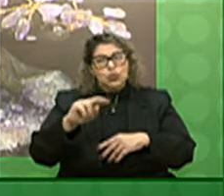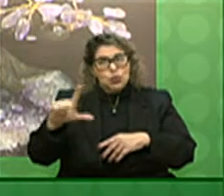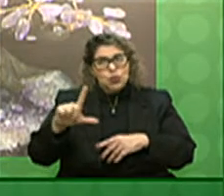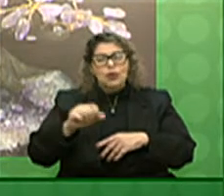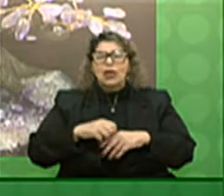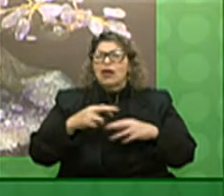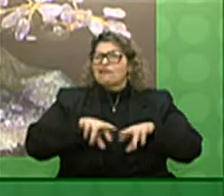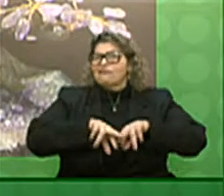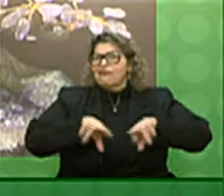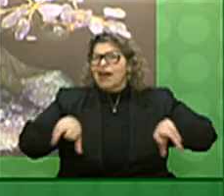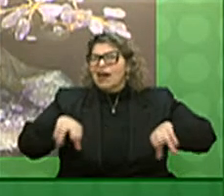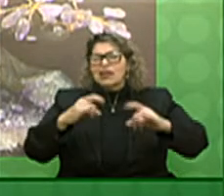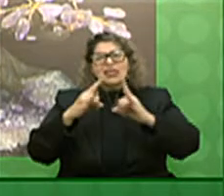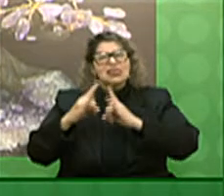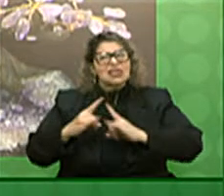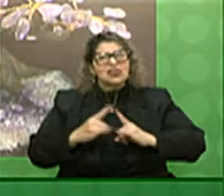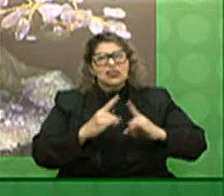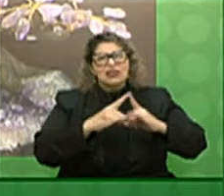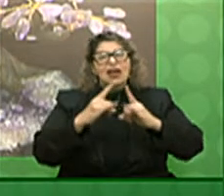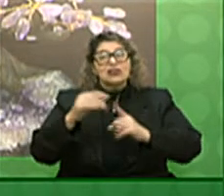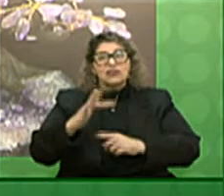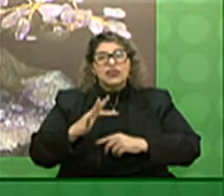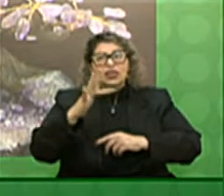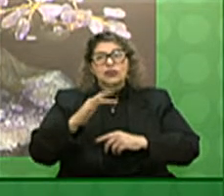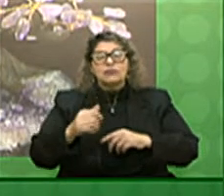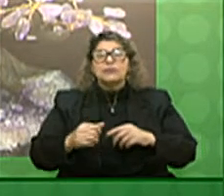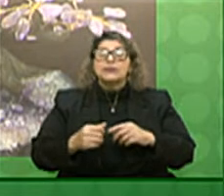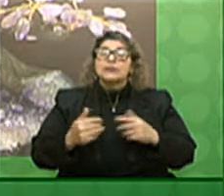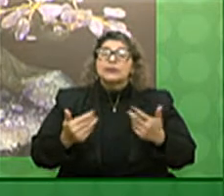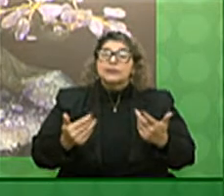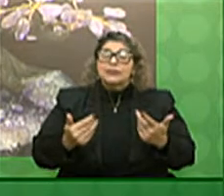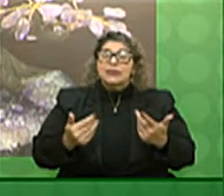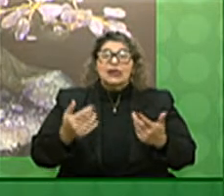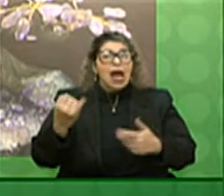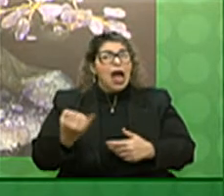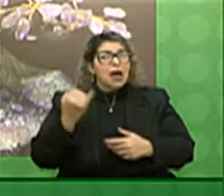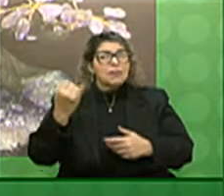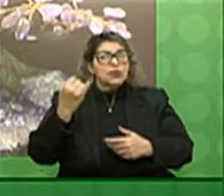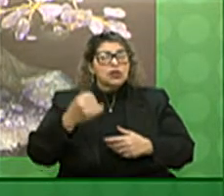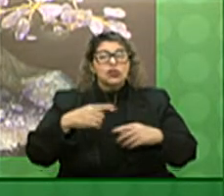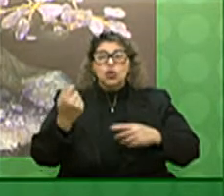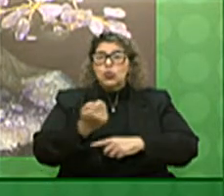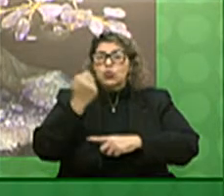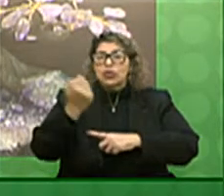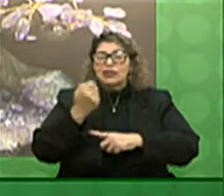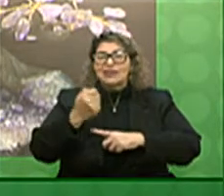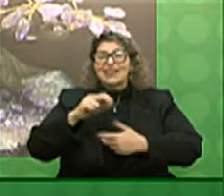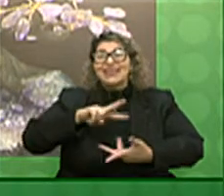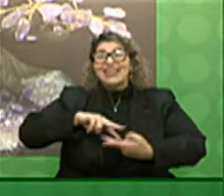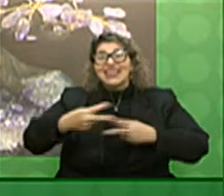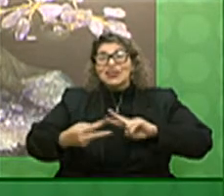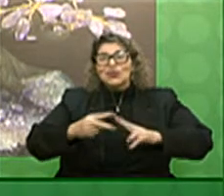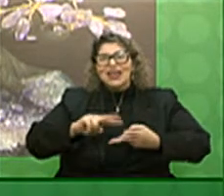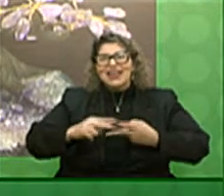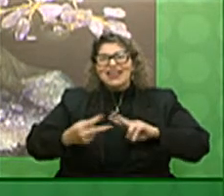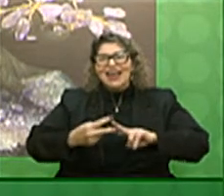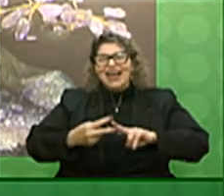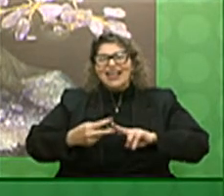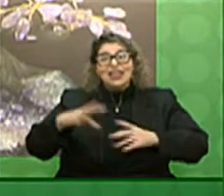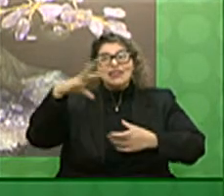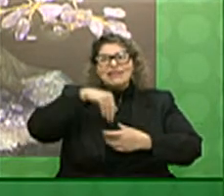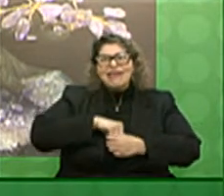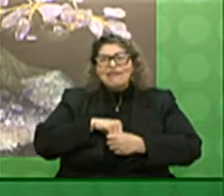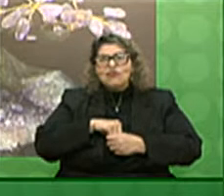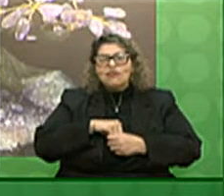a FETAG a Farsul entidades e federações importantes que o Rio Grande do Sul tem no DNA dos gaúchos o empreendedorismo